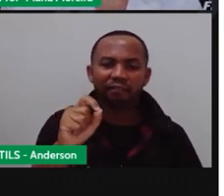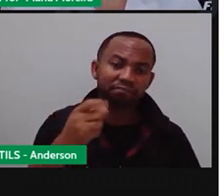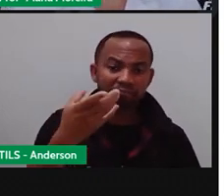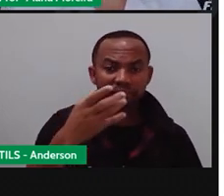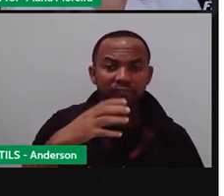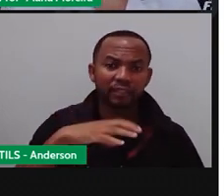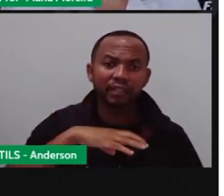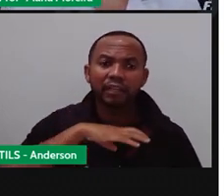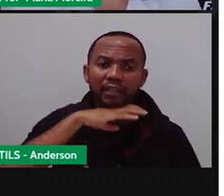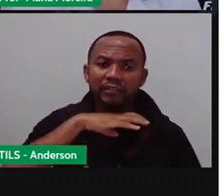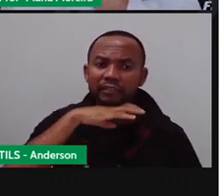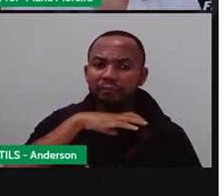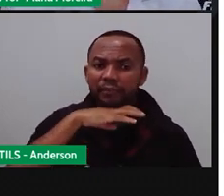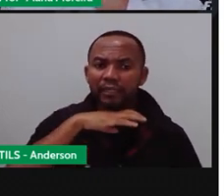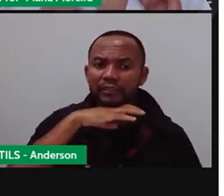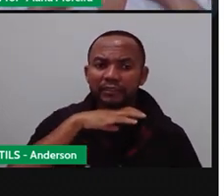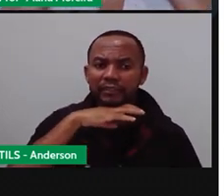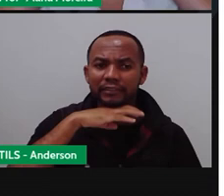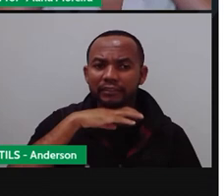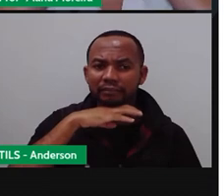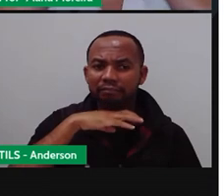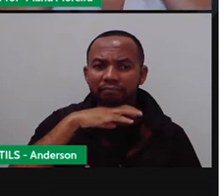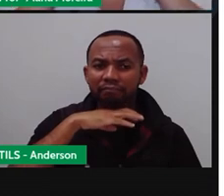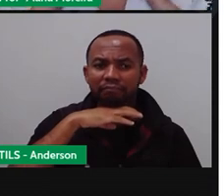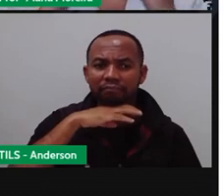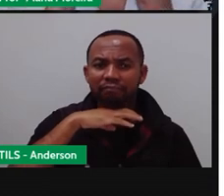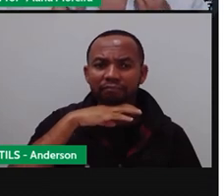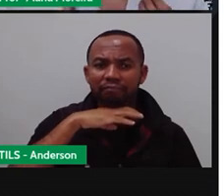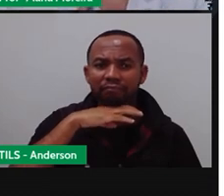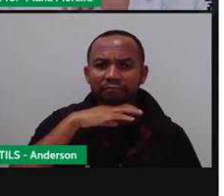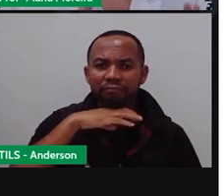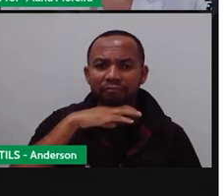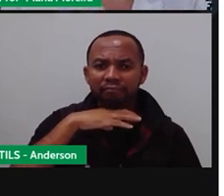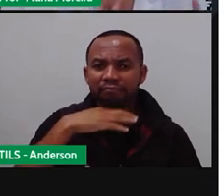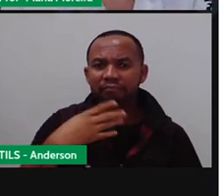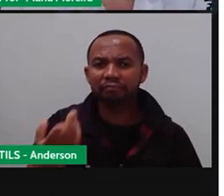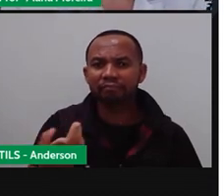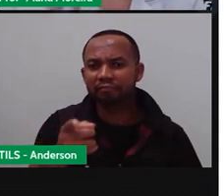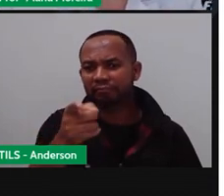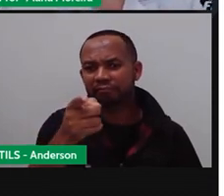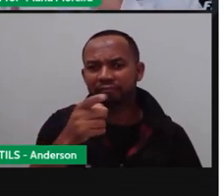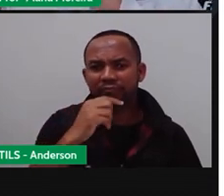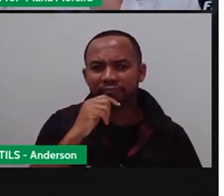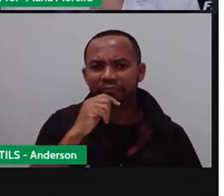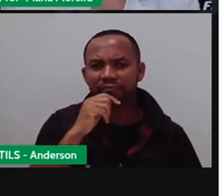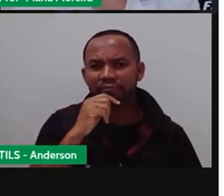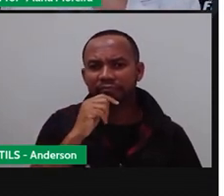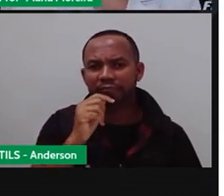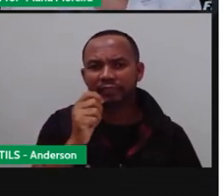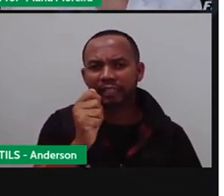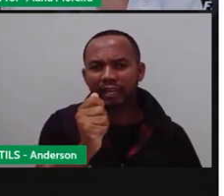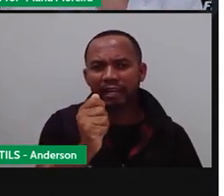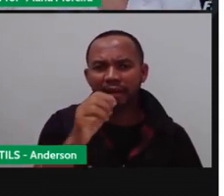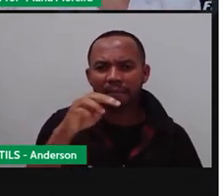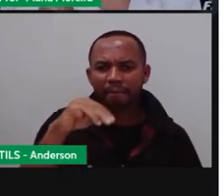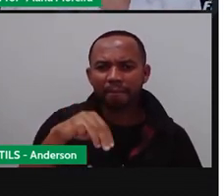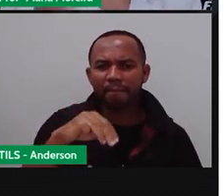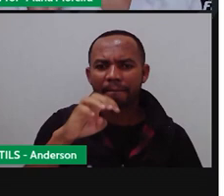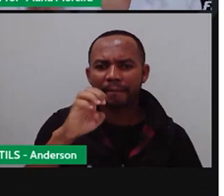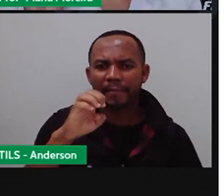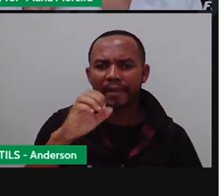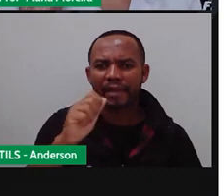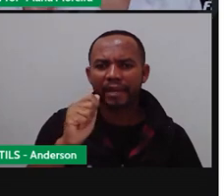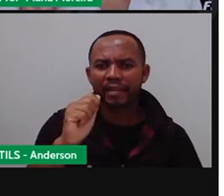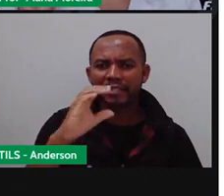Você consegue imaginar, Anderson, do que se trata? Já tem aí, lista de espécies ameaçadas. No